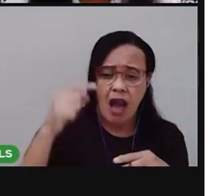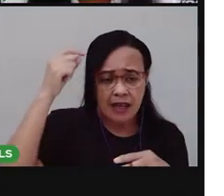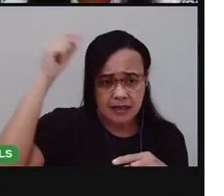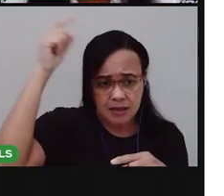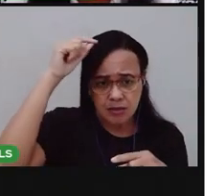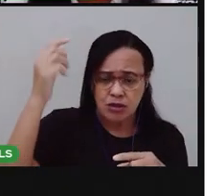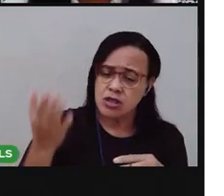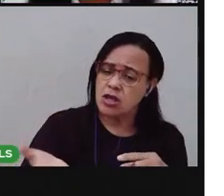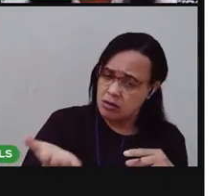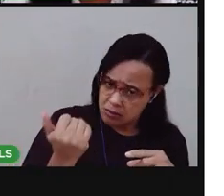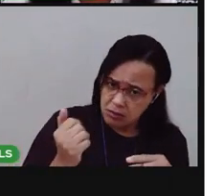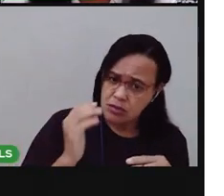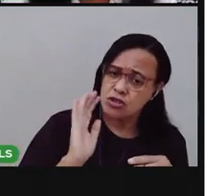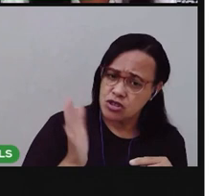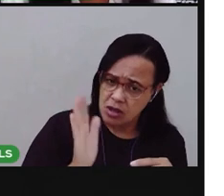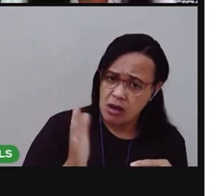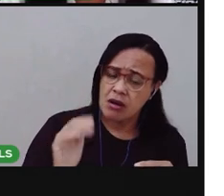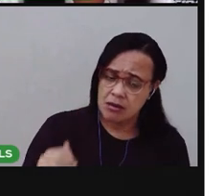chamou.